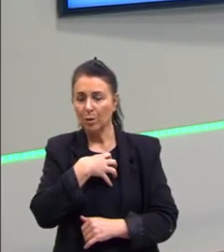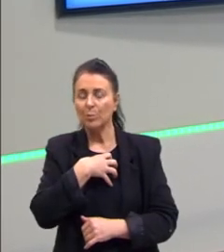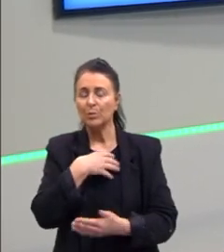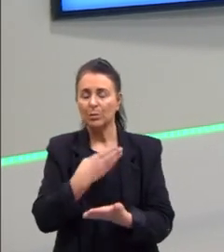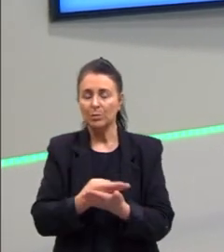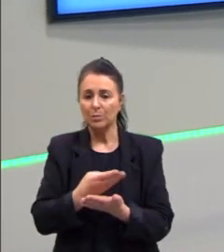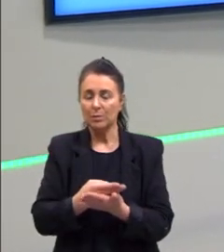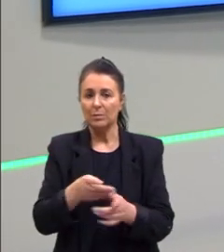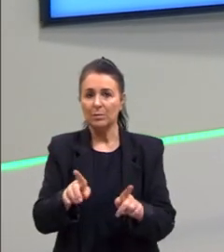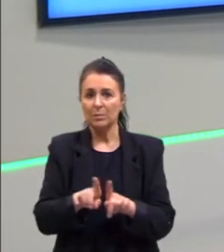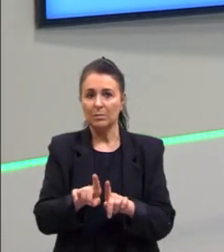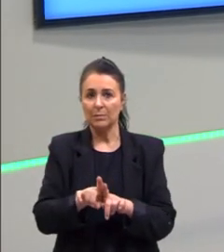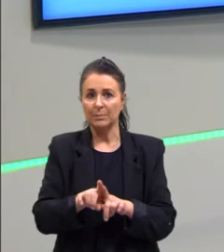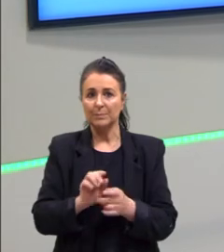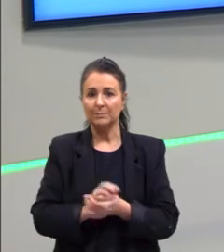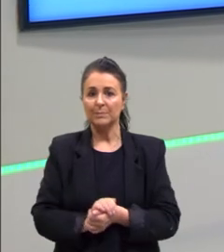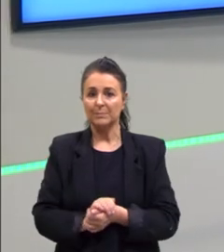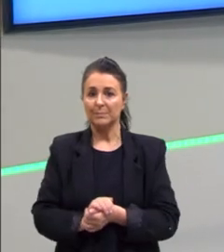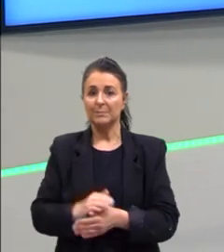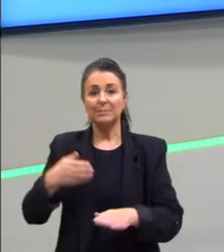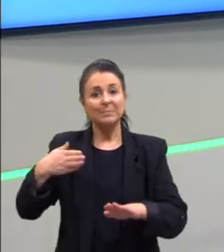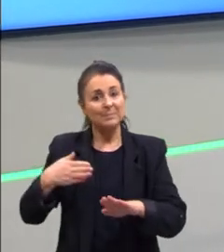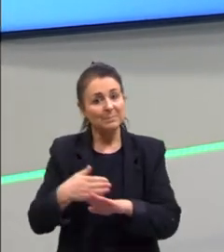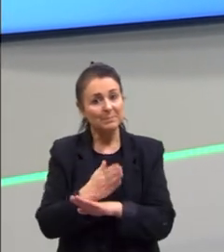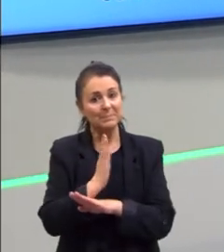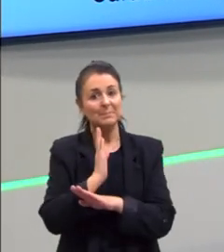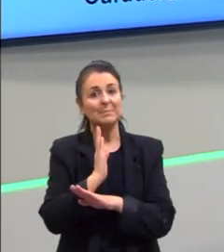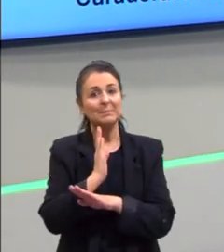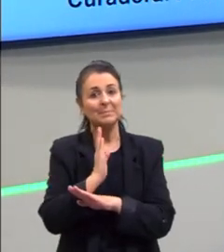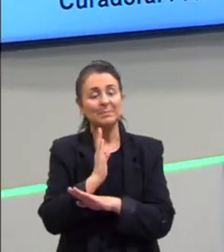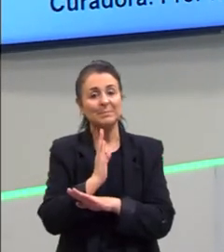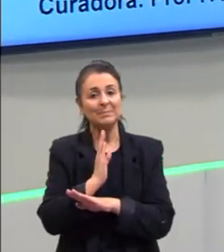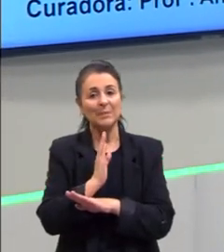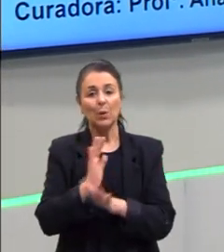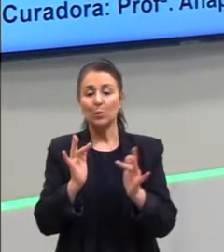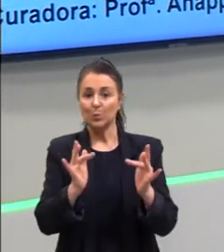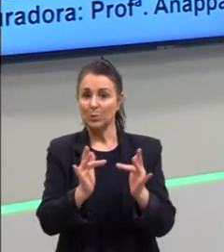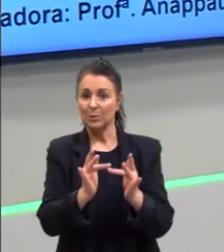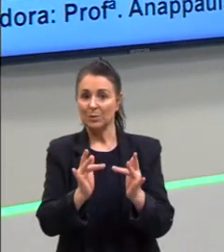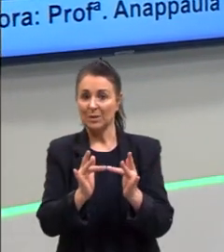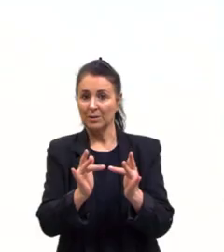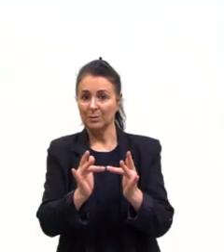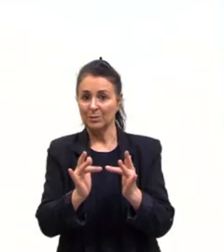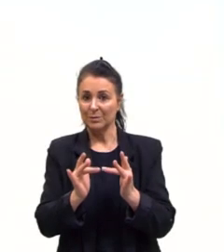estudamos. Partiu passar, aqui são nossos contatos.